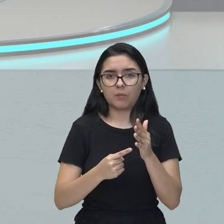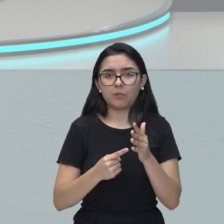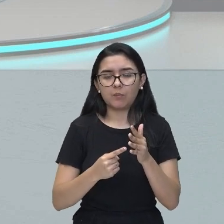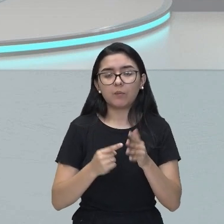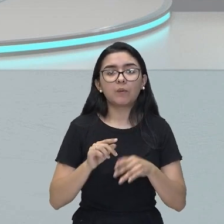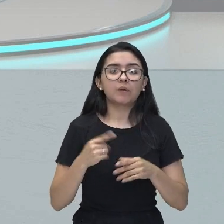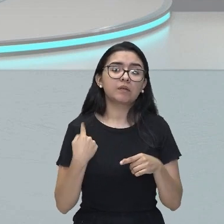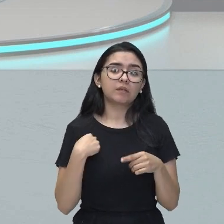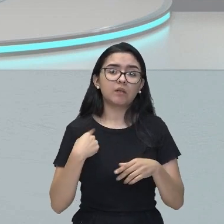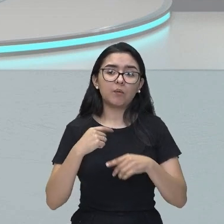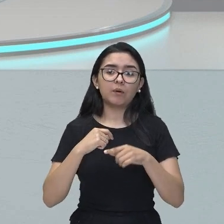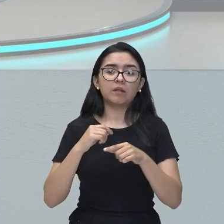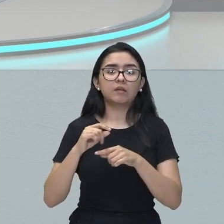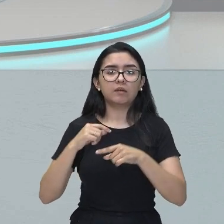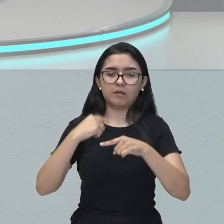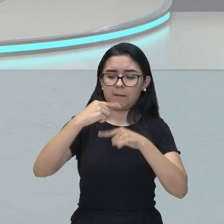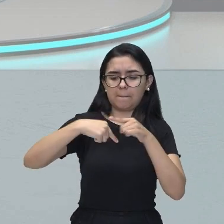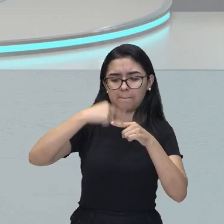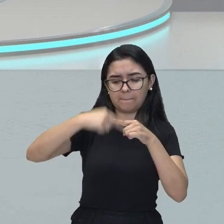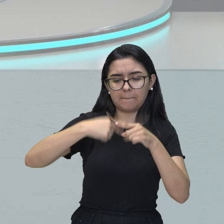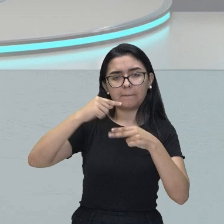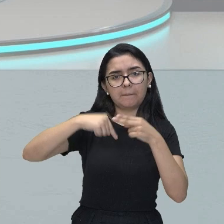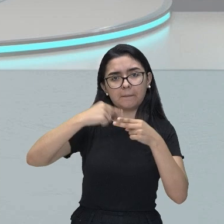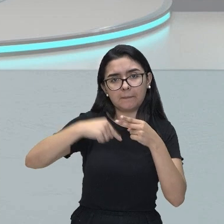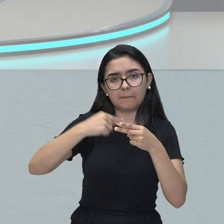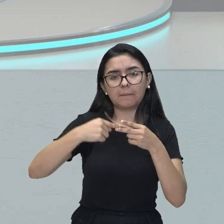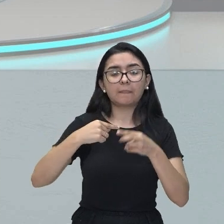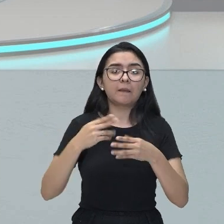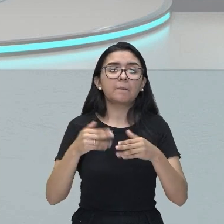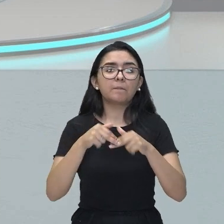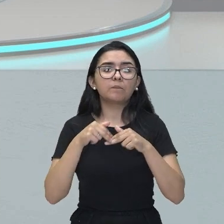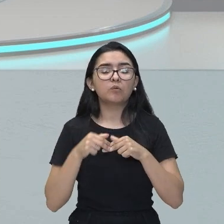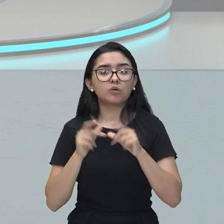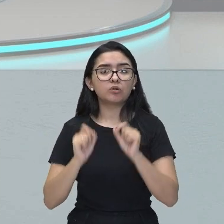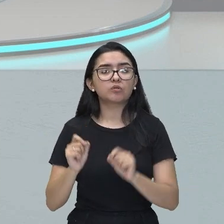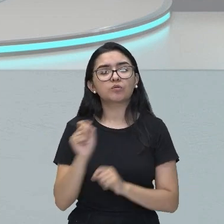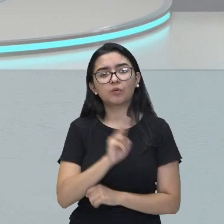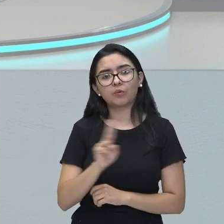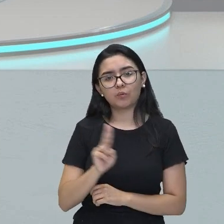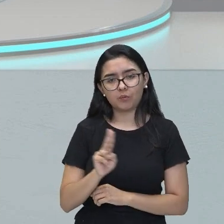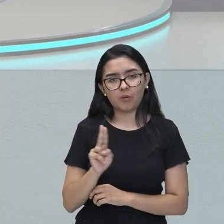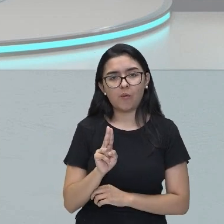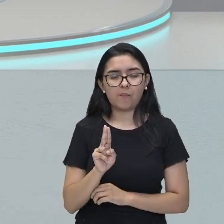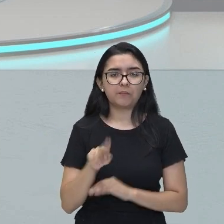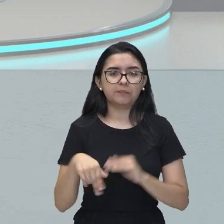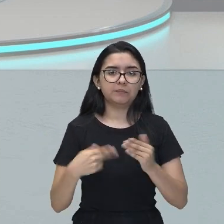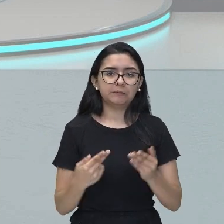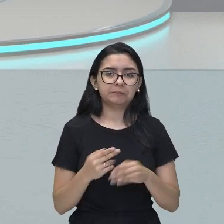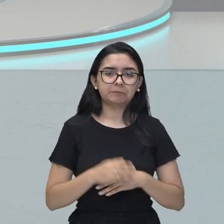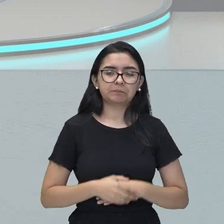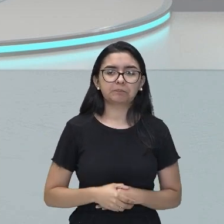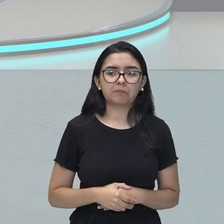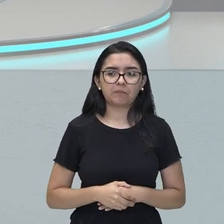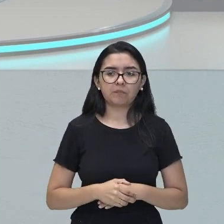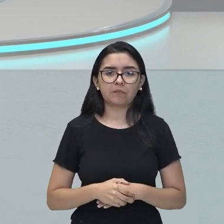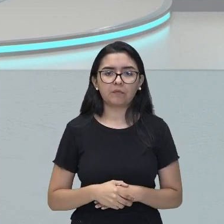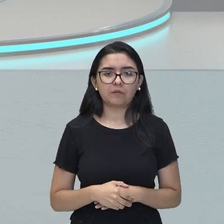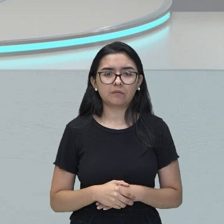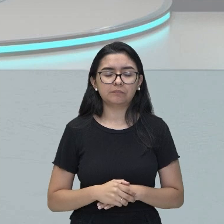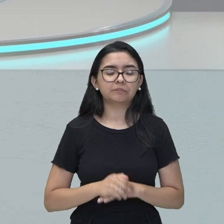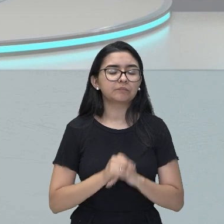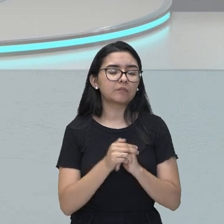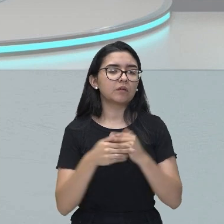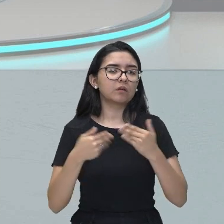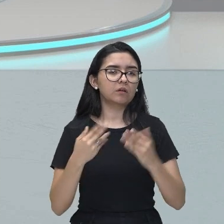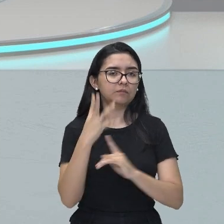para poder fazer as suas esculturas, por isso ele ficou conhecido como Aleijadinho. As obras